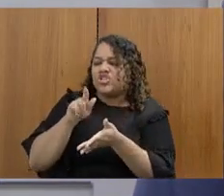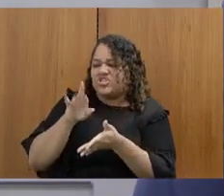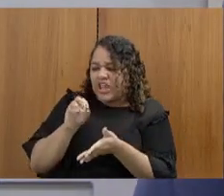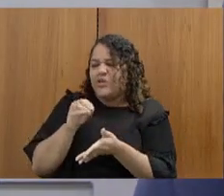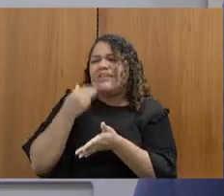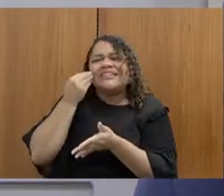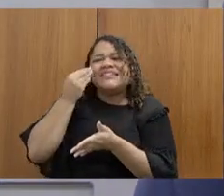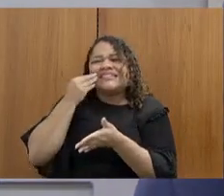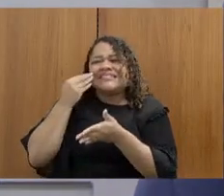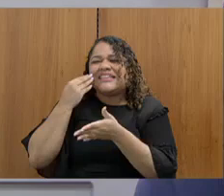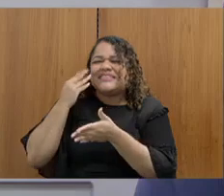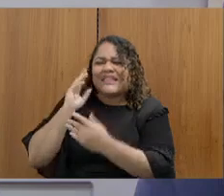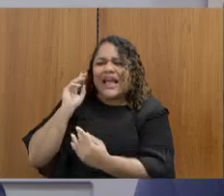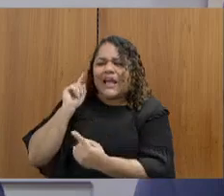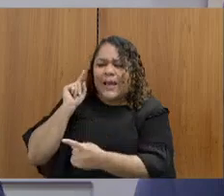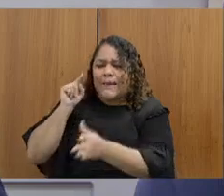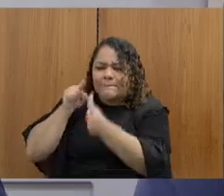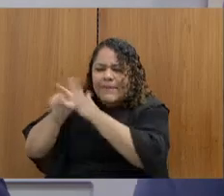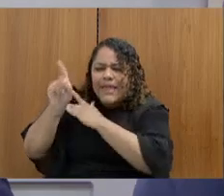aqui nas minhas intervenções, presidente.